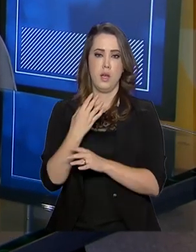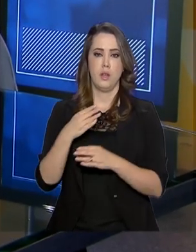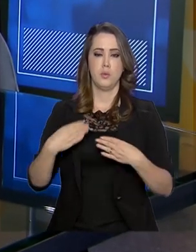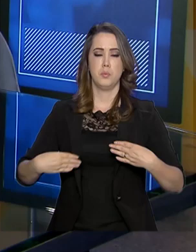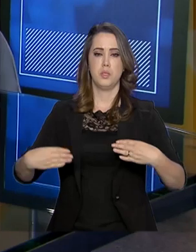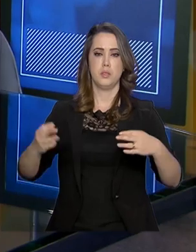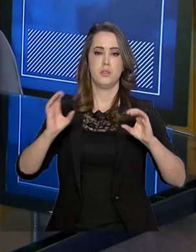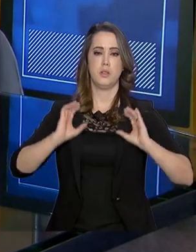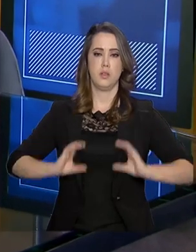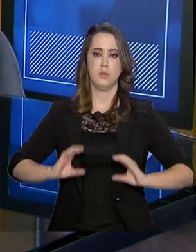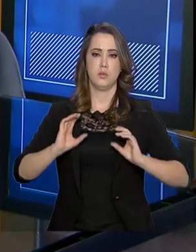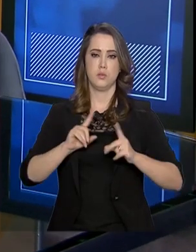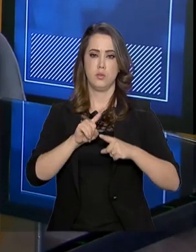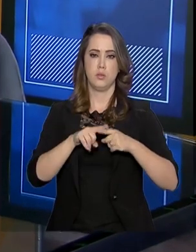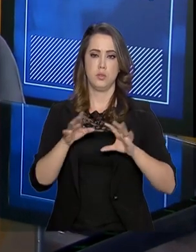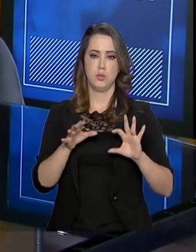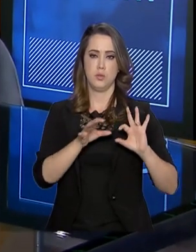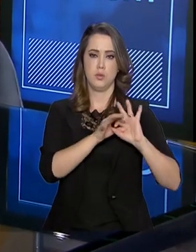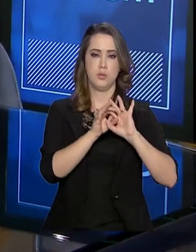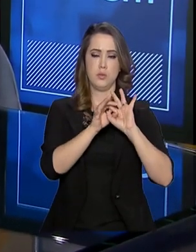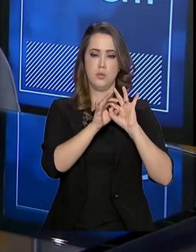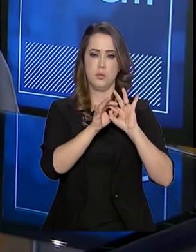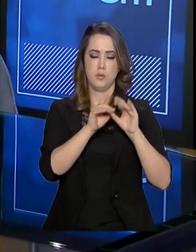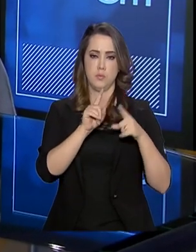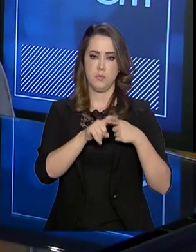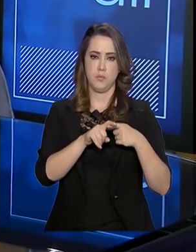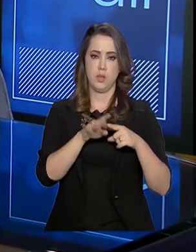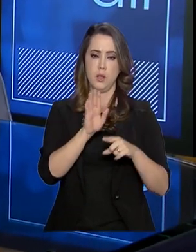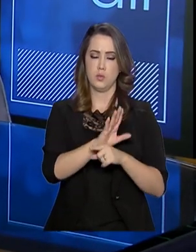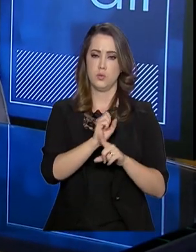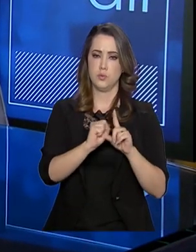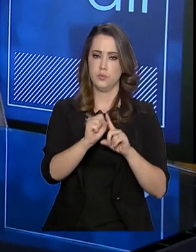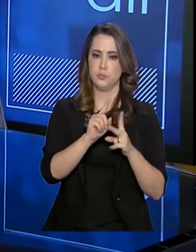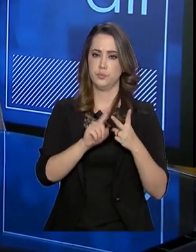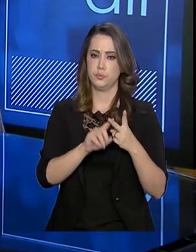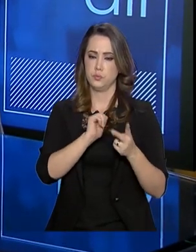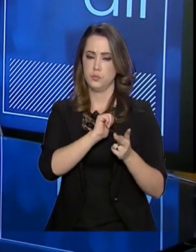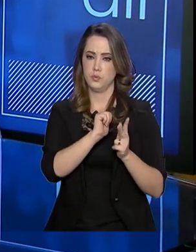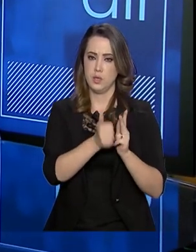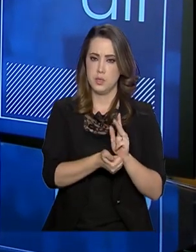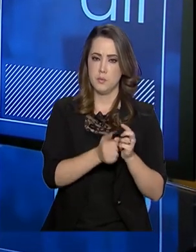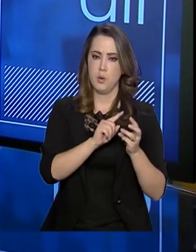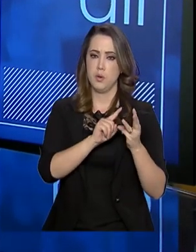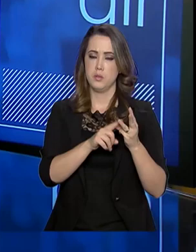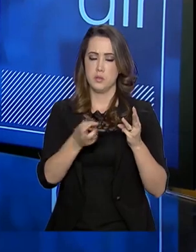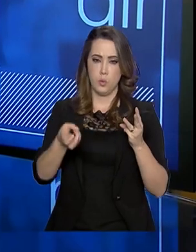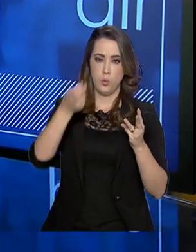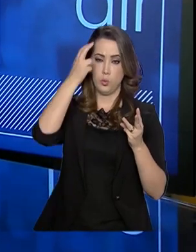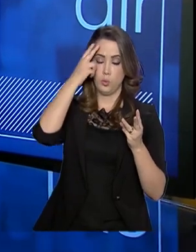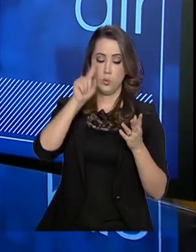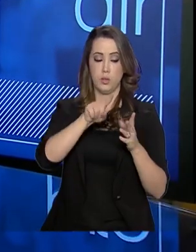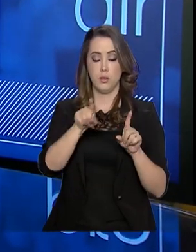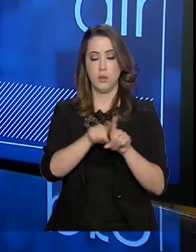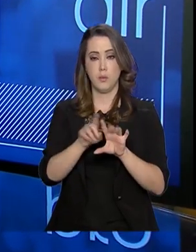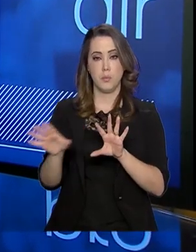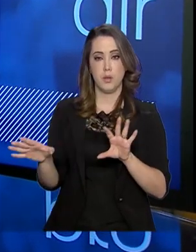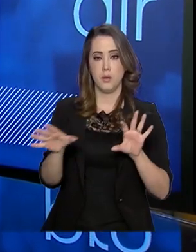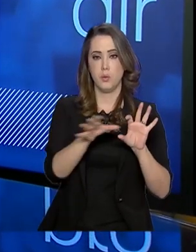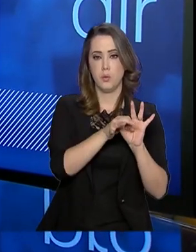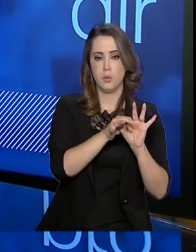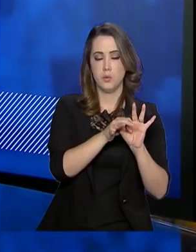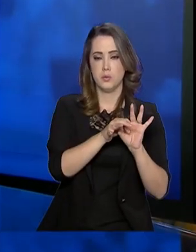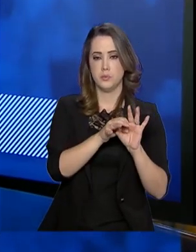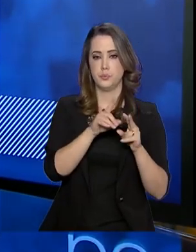Cidadania, fundindo ação social, esportes e cultura, também foi trazido para aí